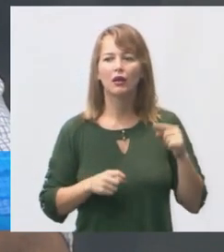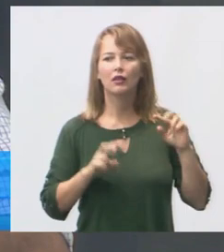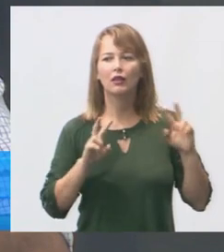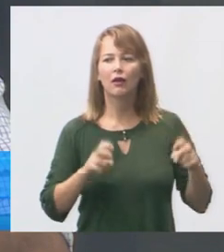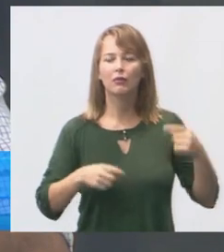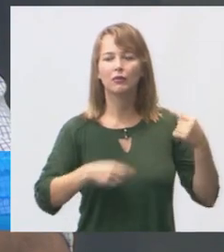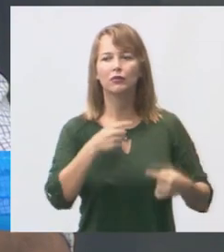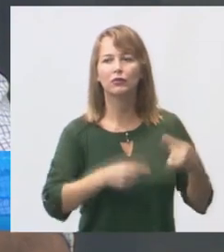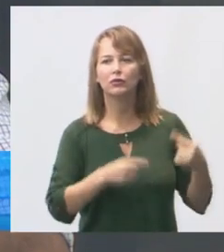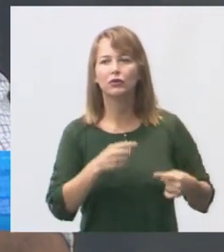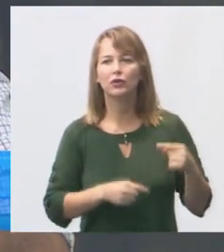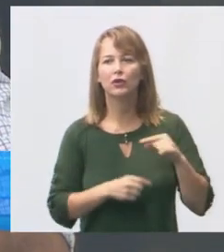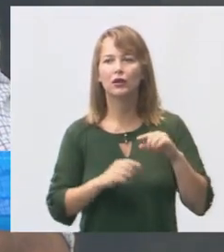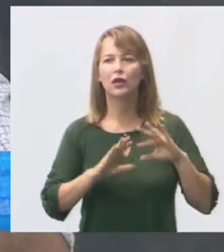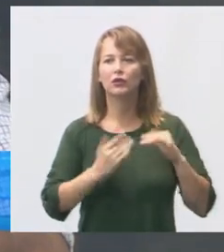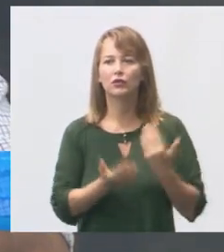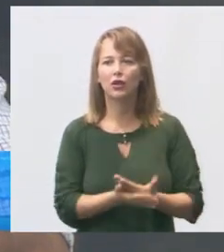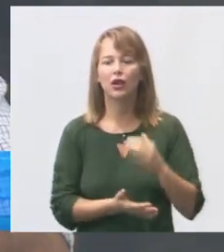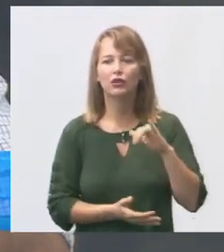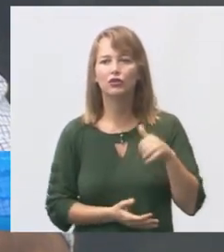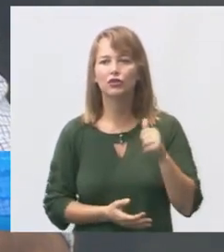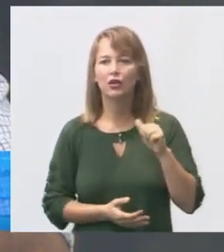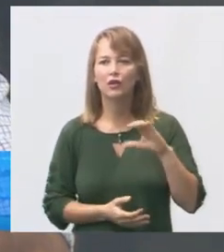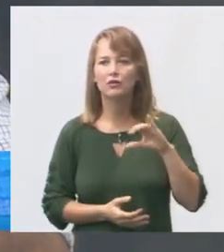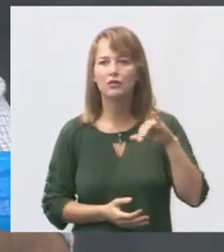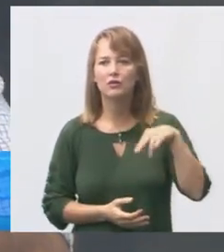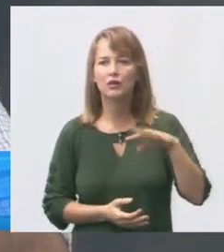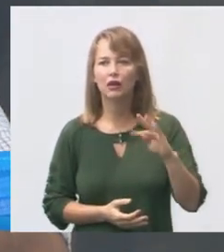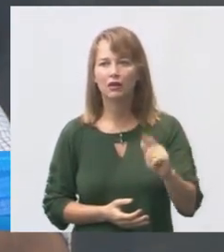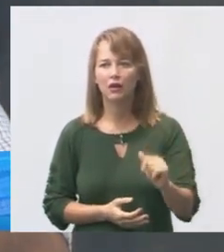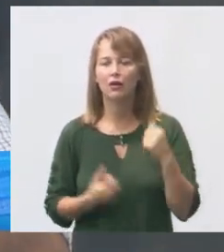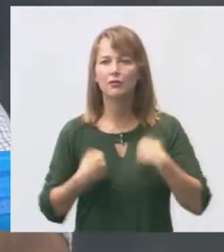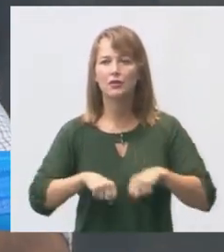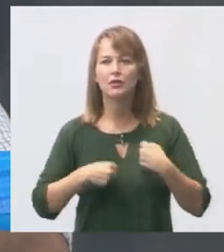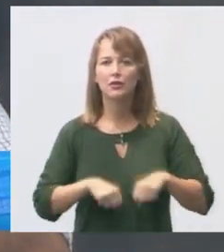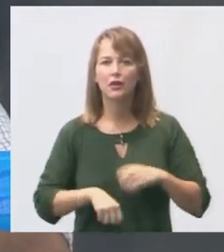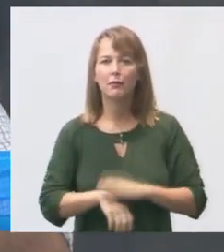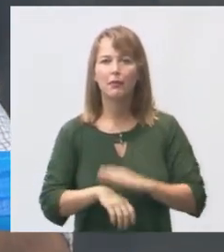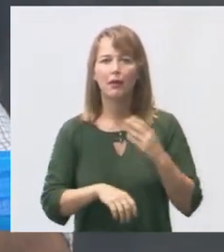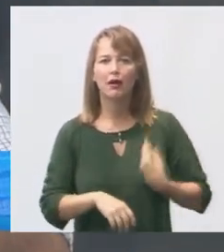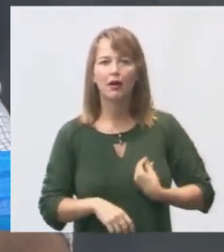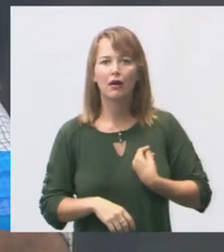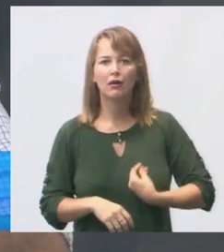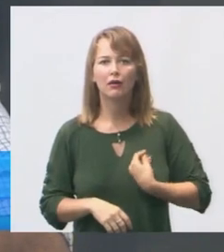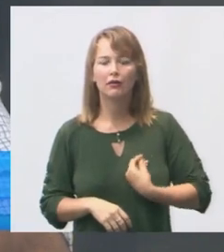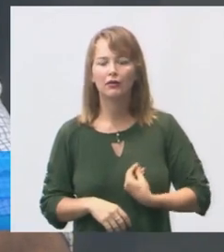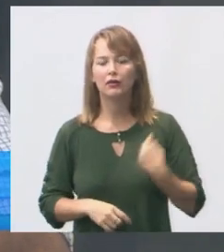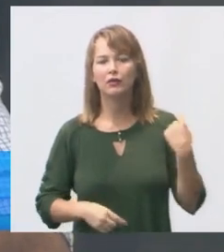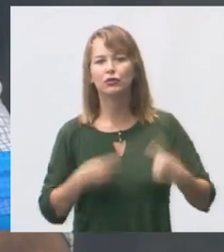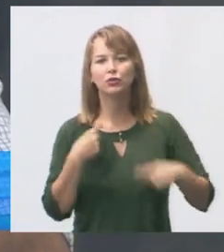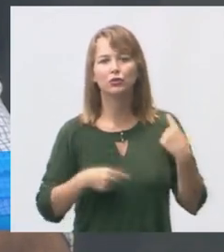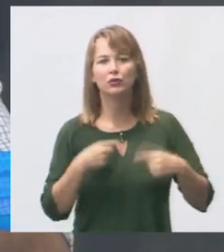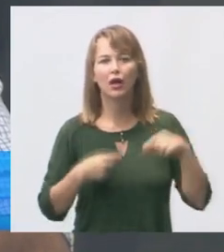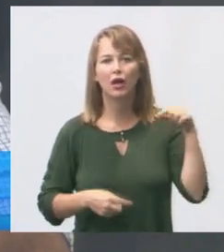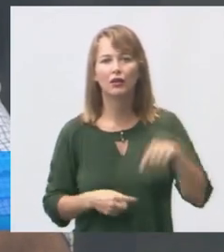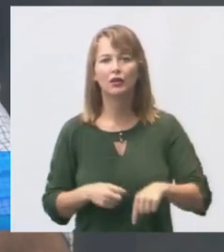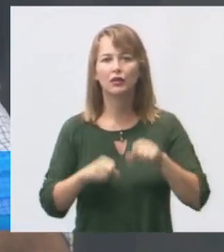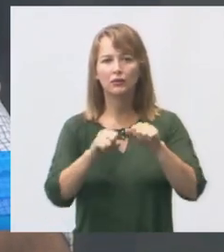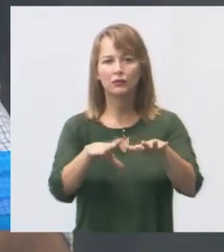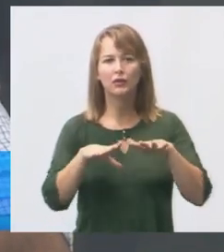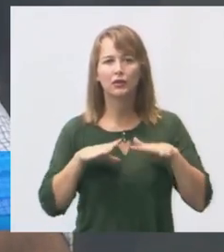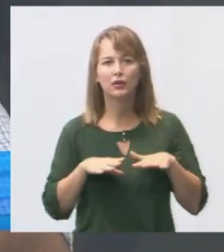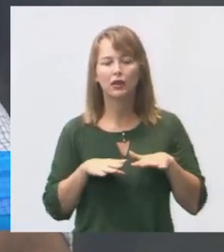do Colégio Irmã Jacinta, precisa estar mais presente nas discussões aqui do plenário.